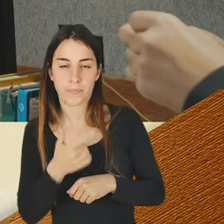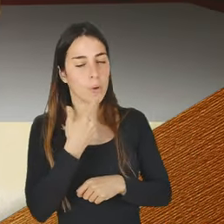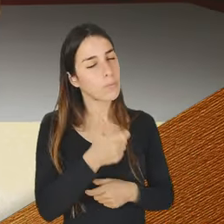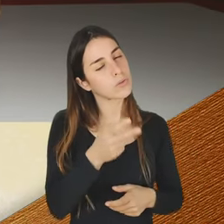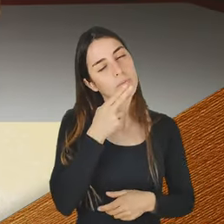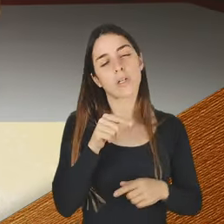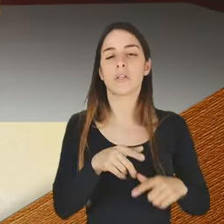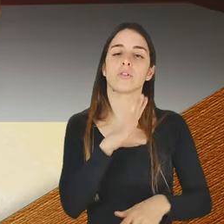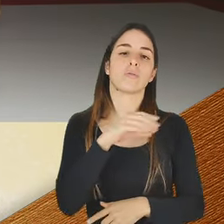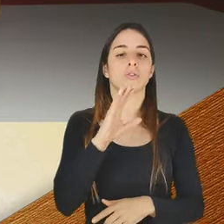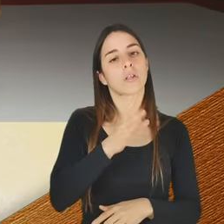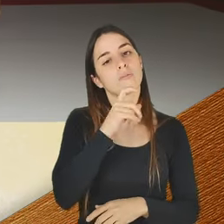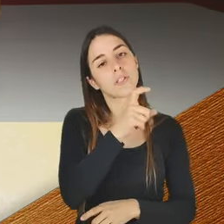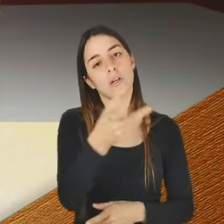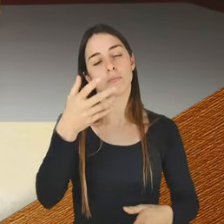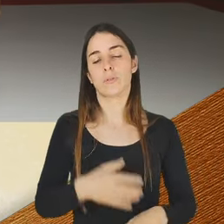Já te avisei.